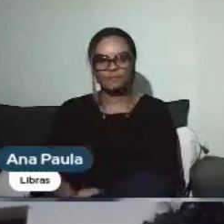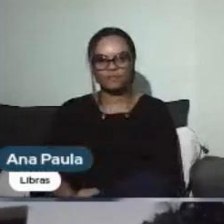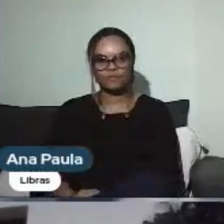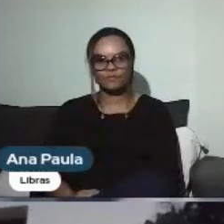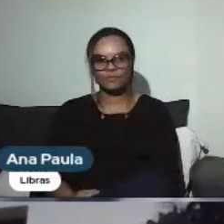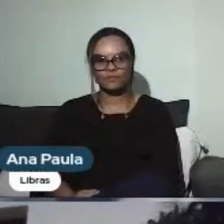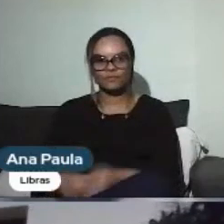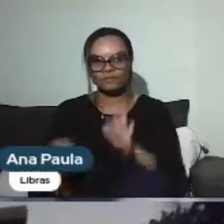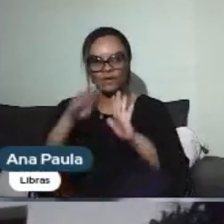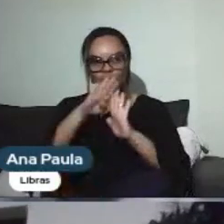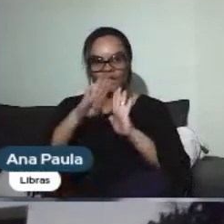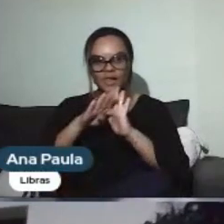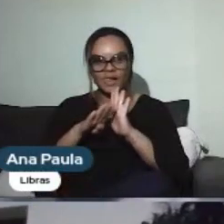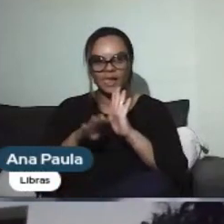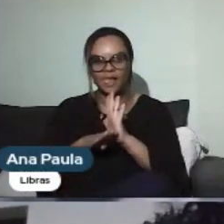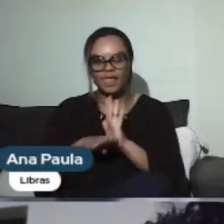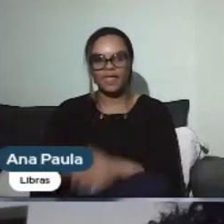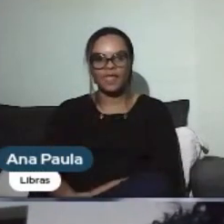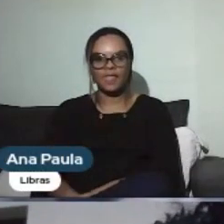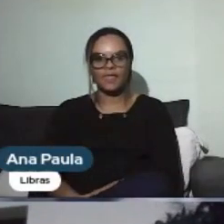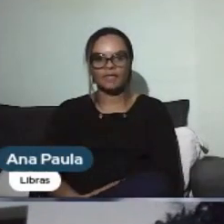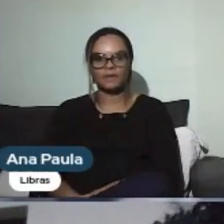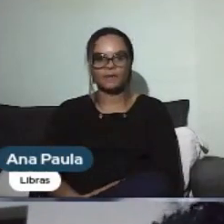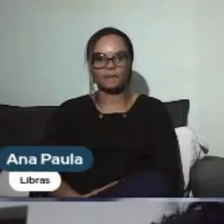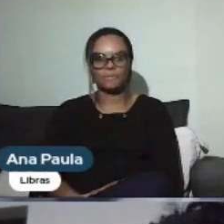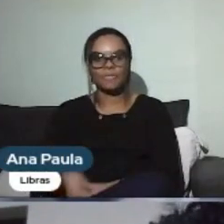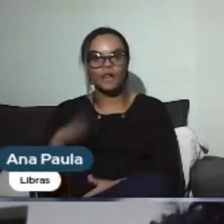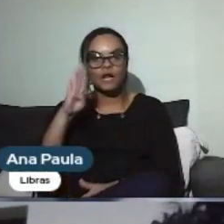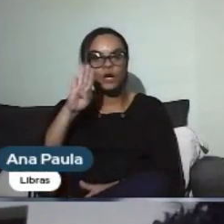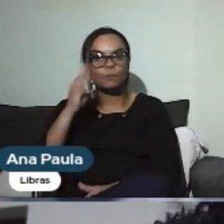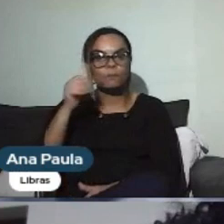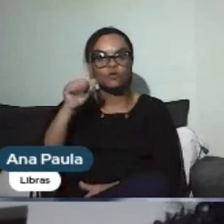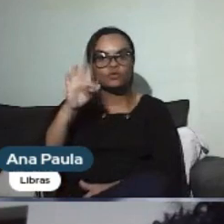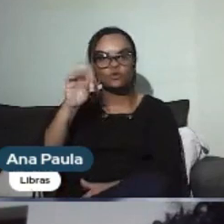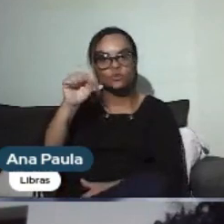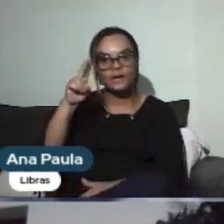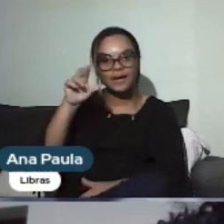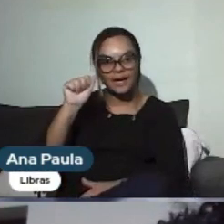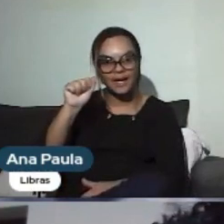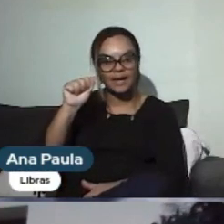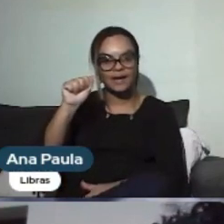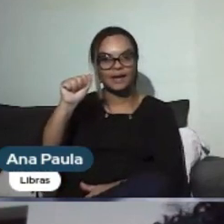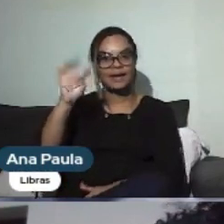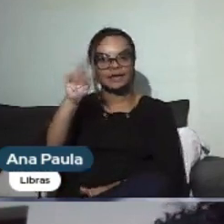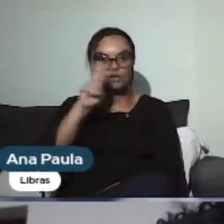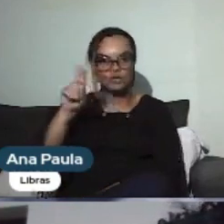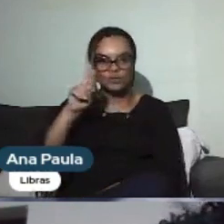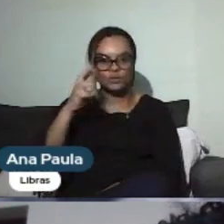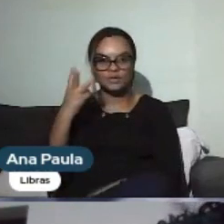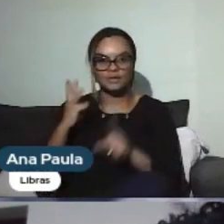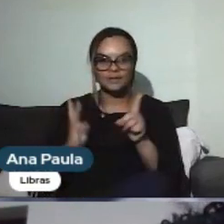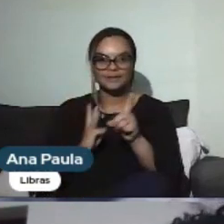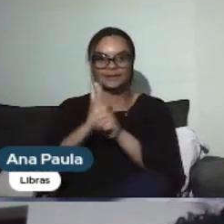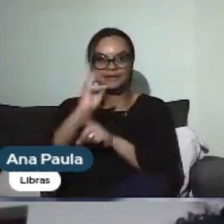Do local onde eu fiz o transplante, que é na Unesp de Putucatu, é de três meses após o transplante, iniciar as